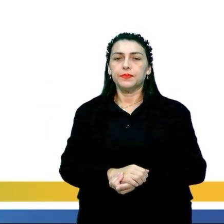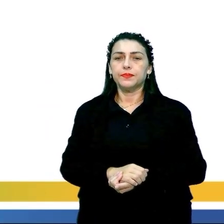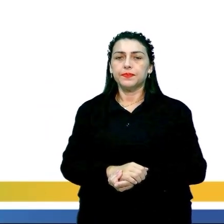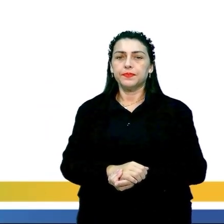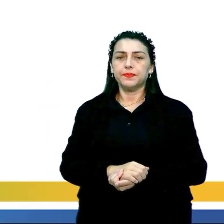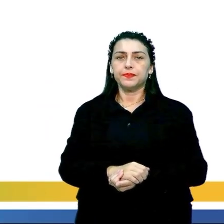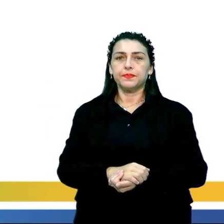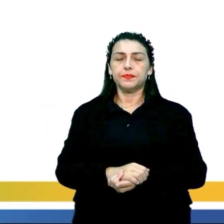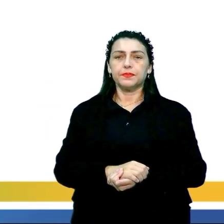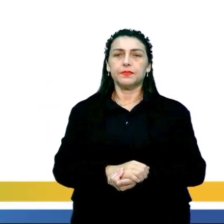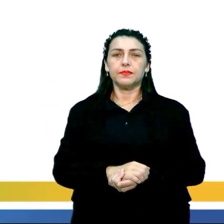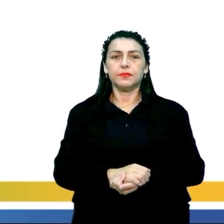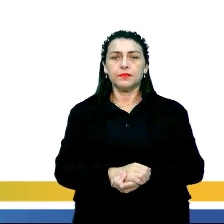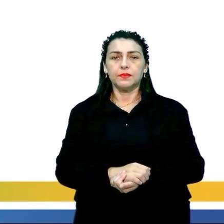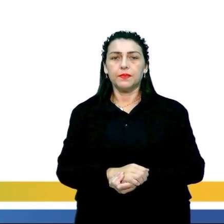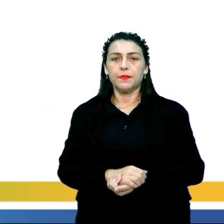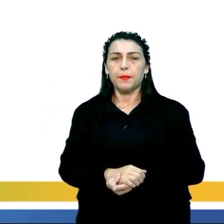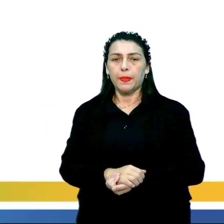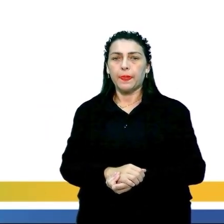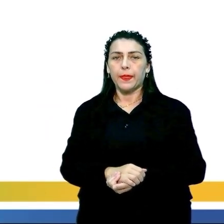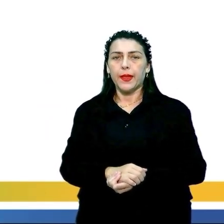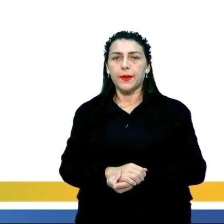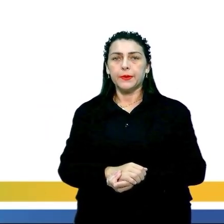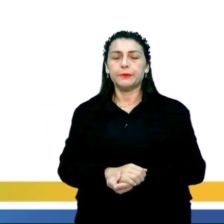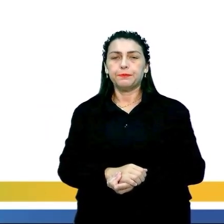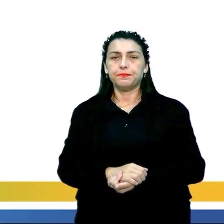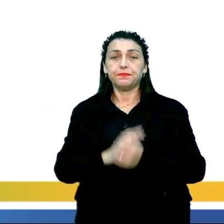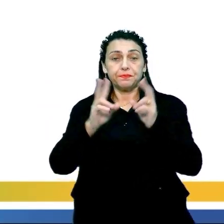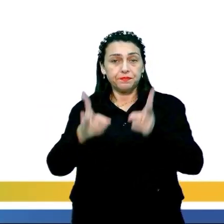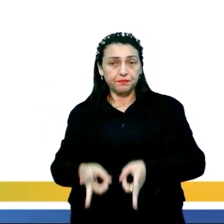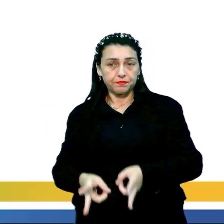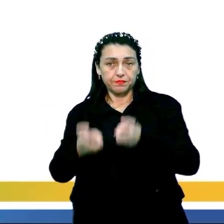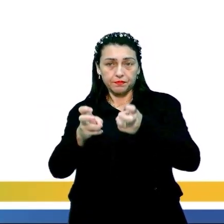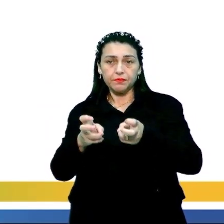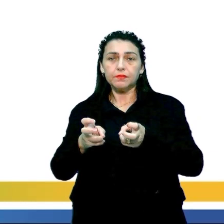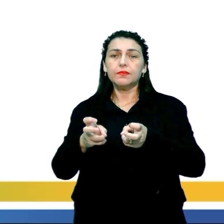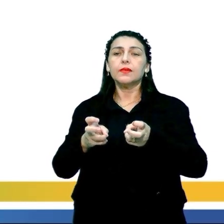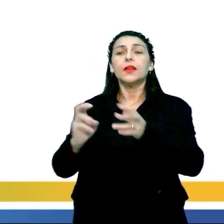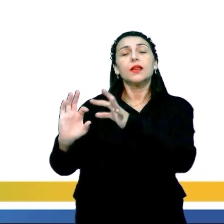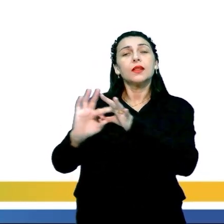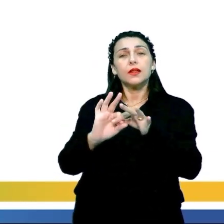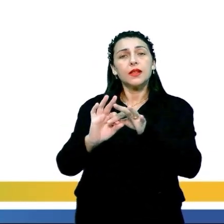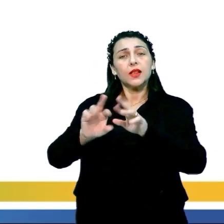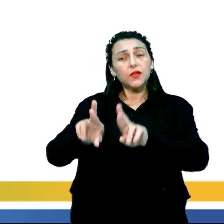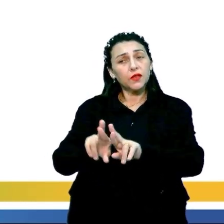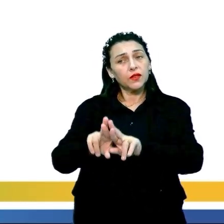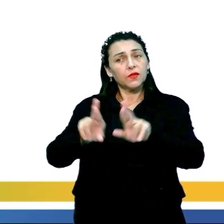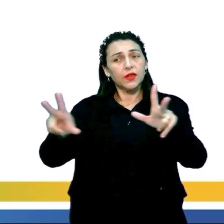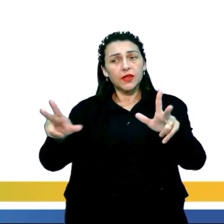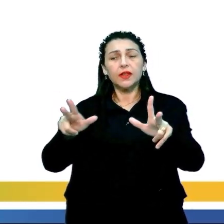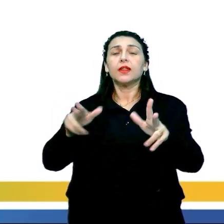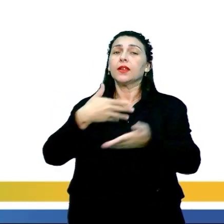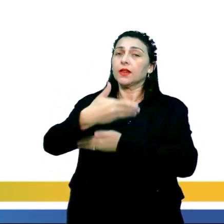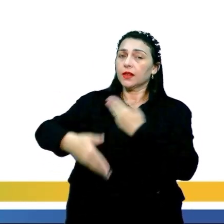do artista Salvador Dalí. Perceba que todas essas correntes se diferem entre si, o que